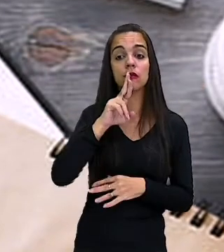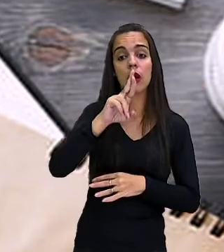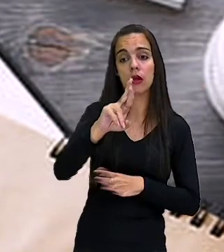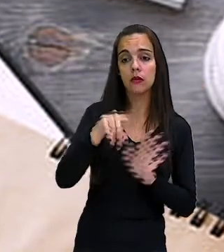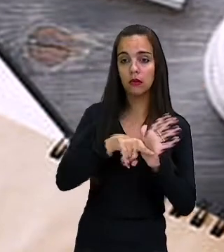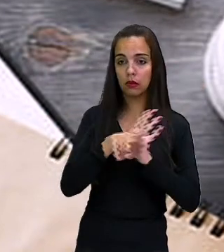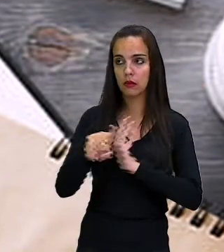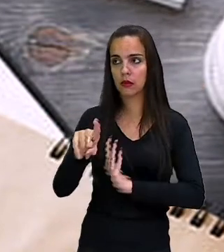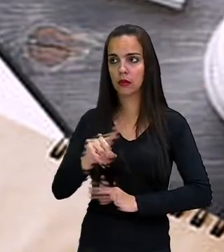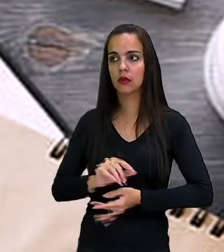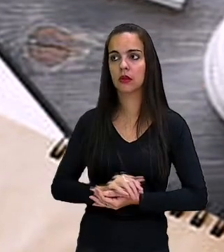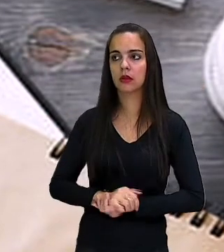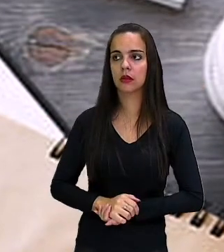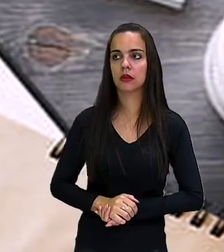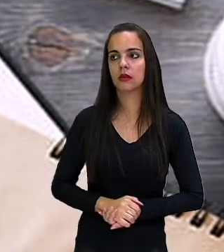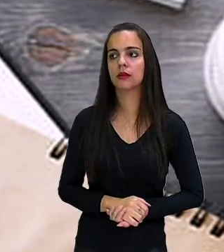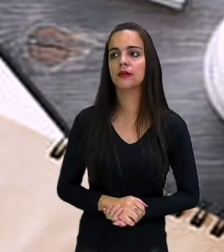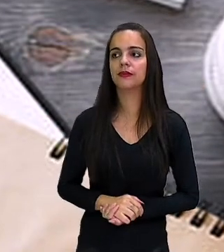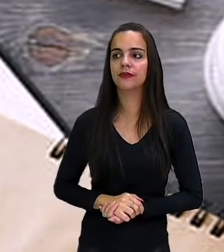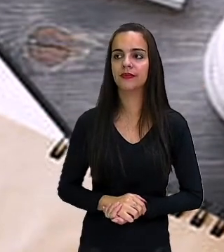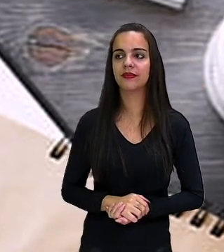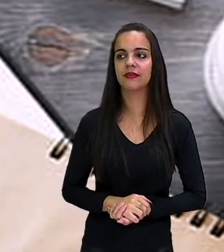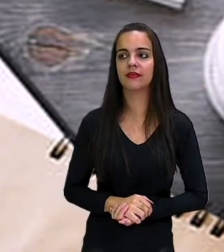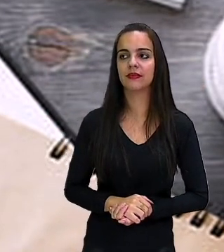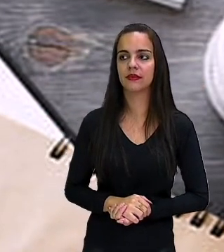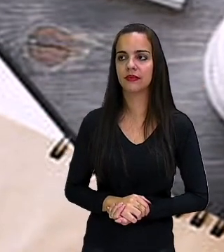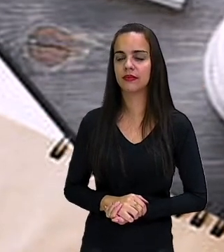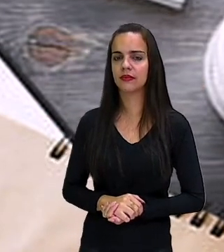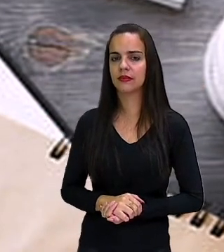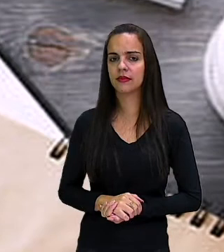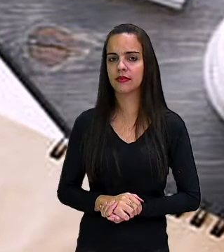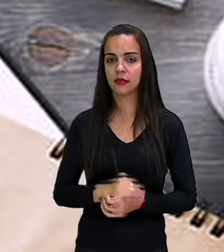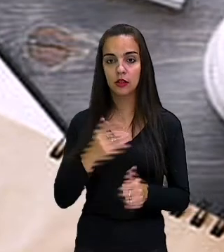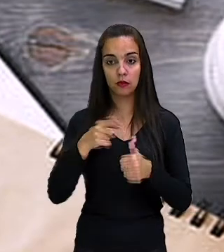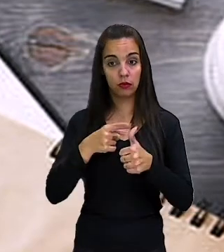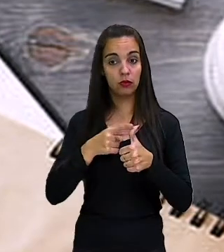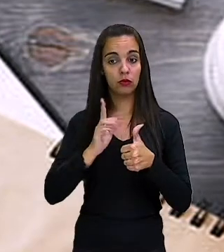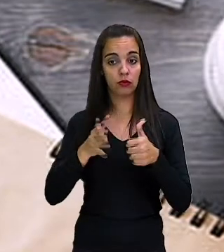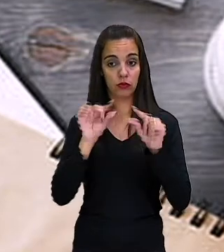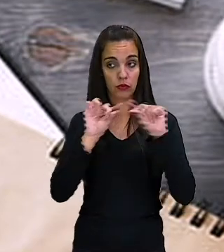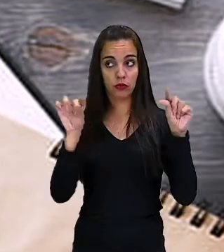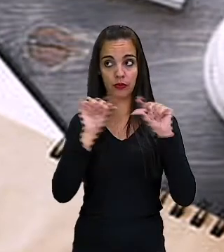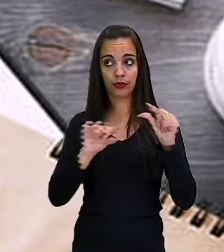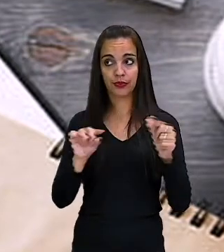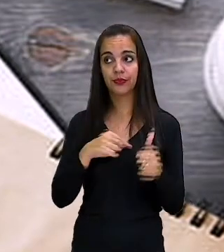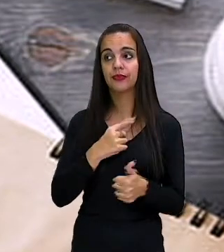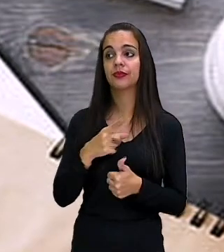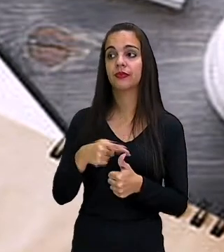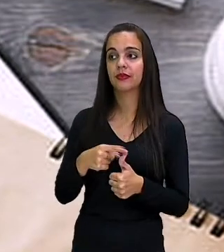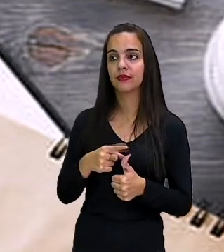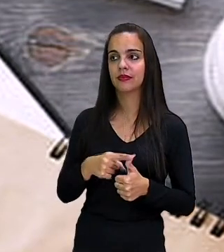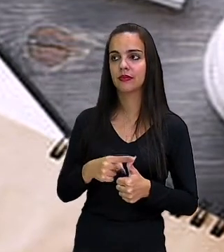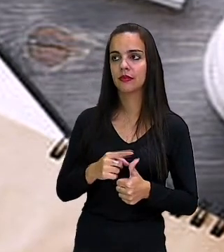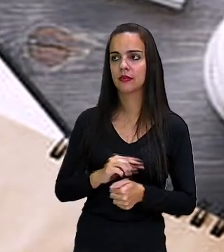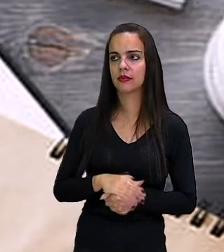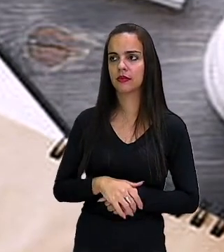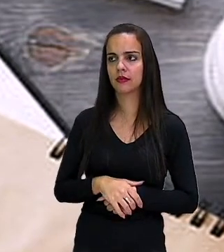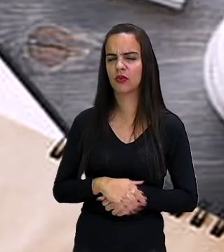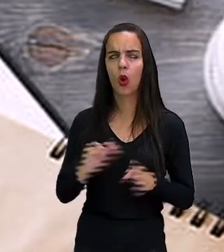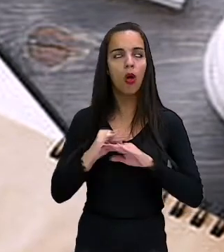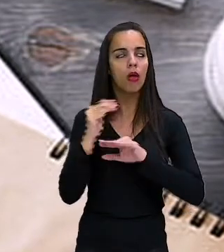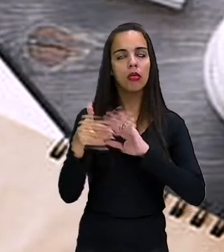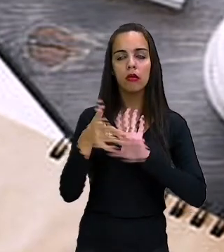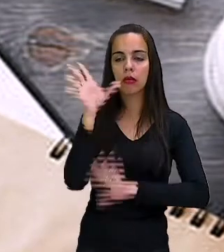Everything that's on the internet is true. Tudo que está na internet é